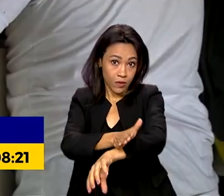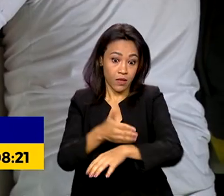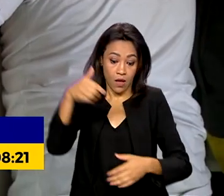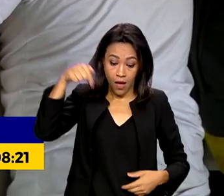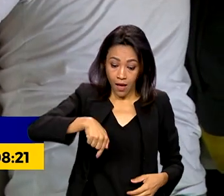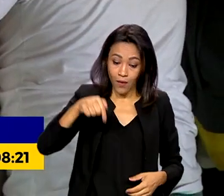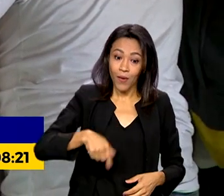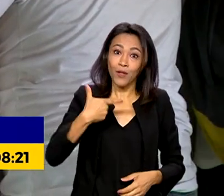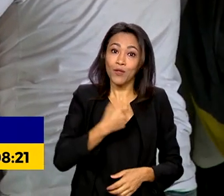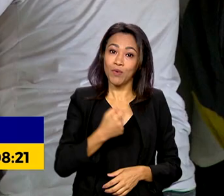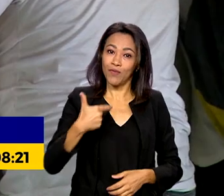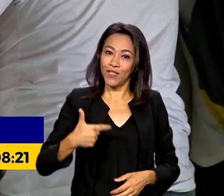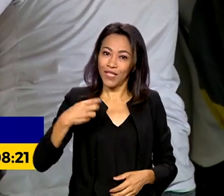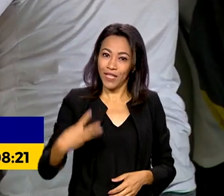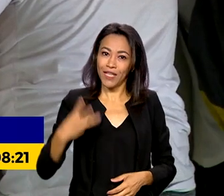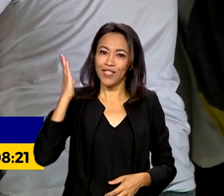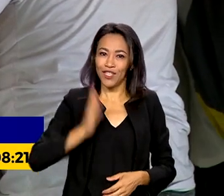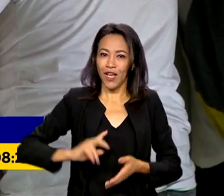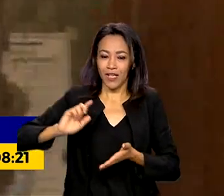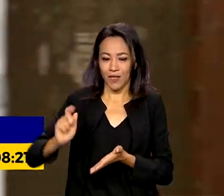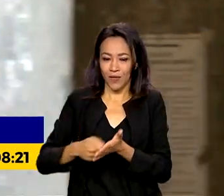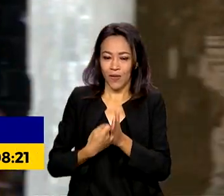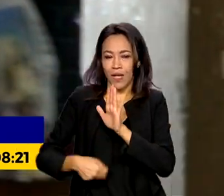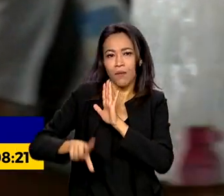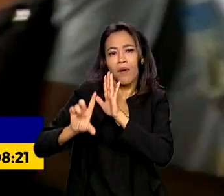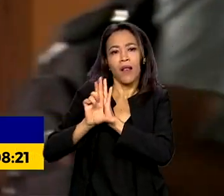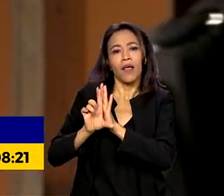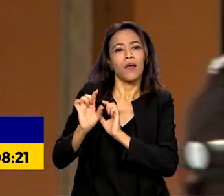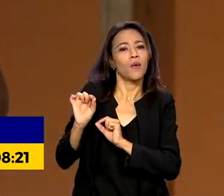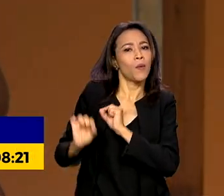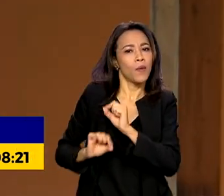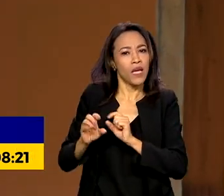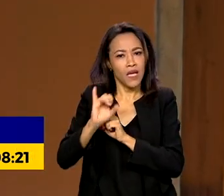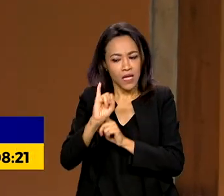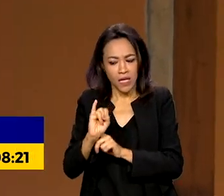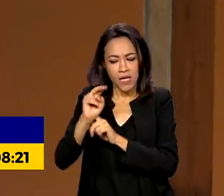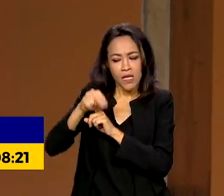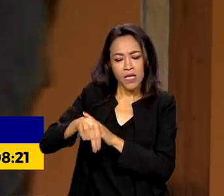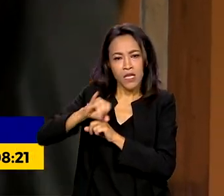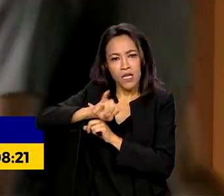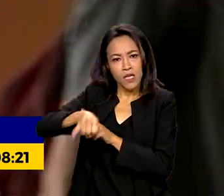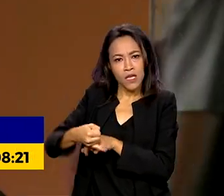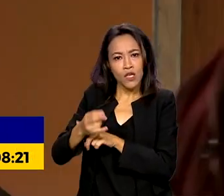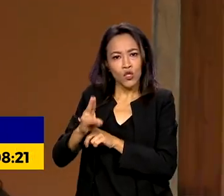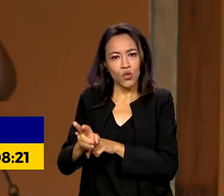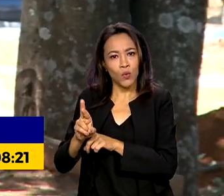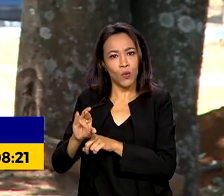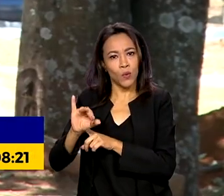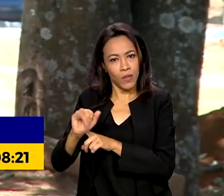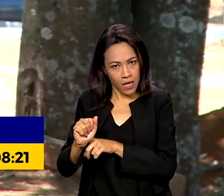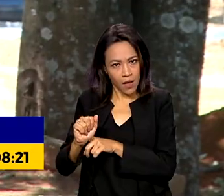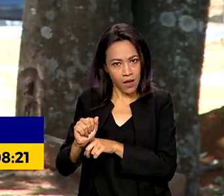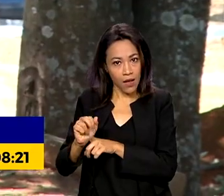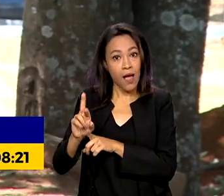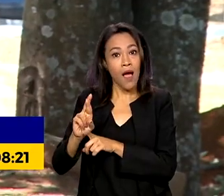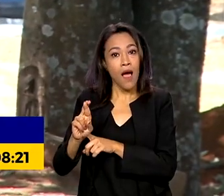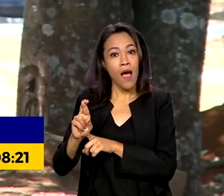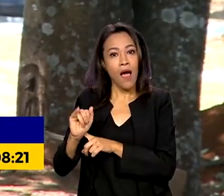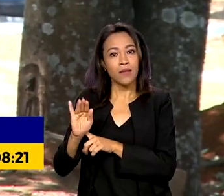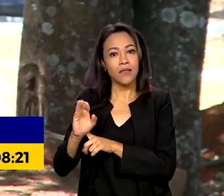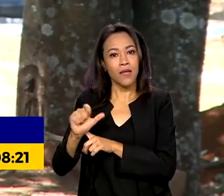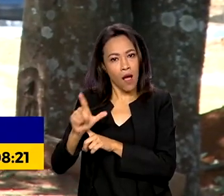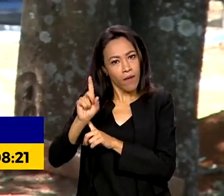2023, foi sancionada a lei que equipara injúria racial ao crime de racismo. Com isso,